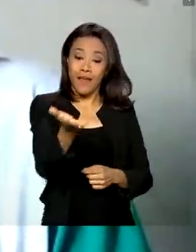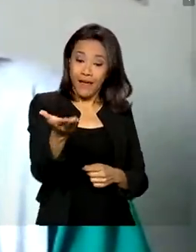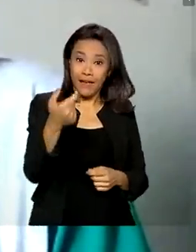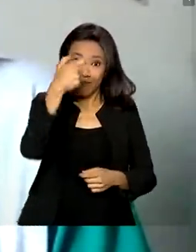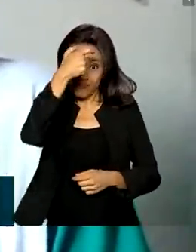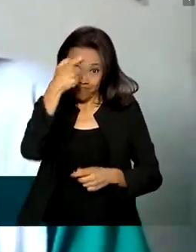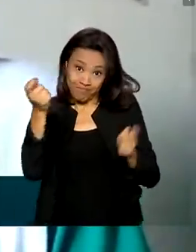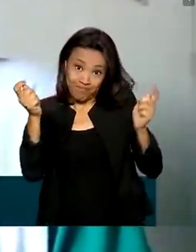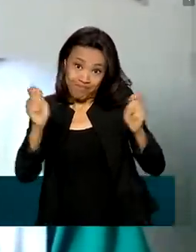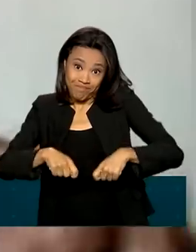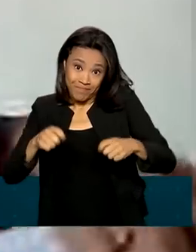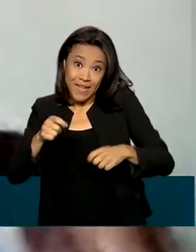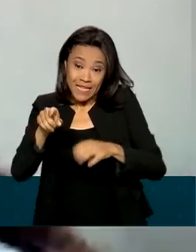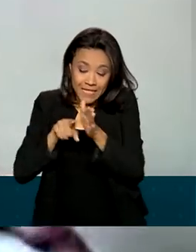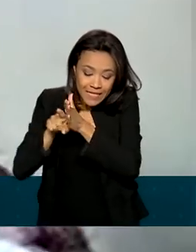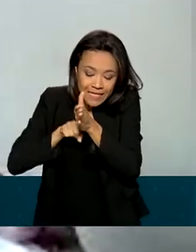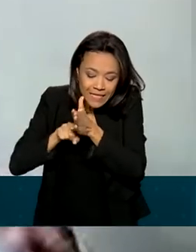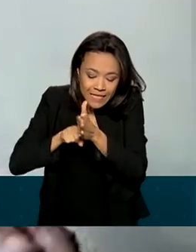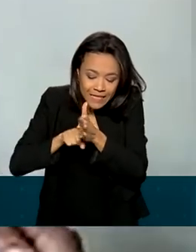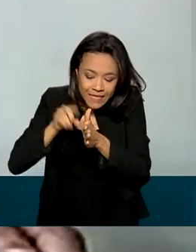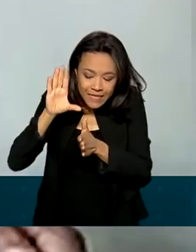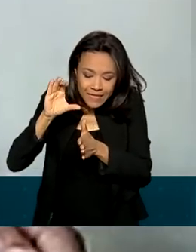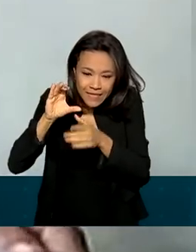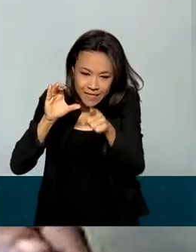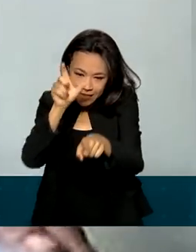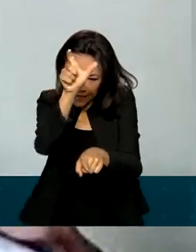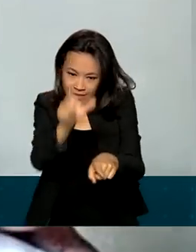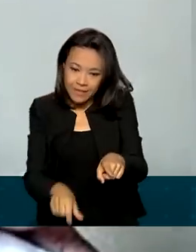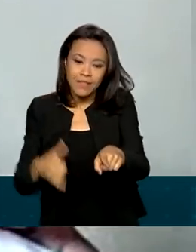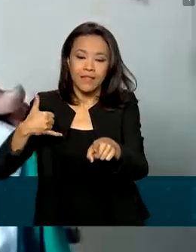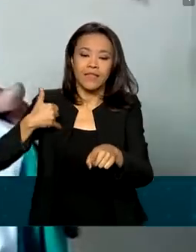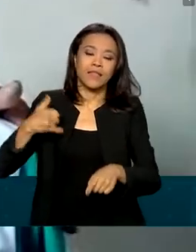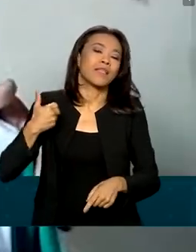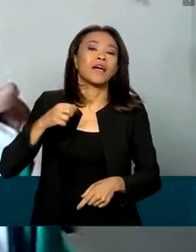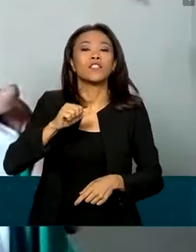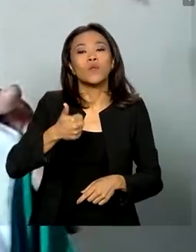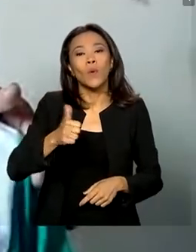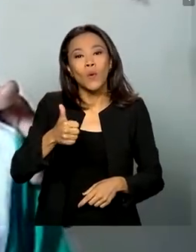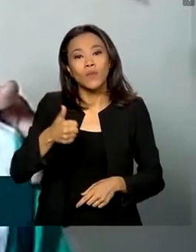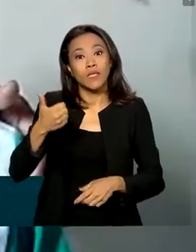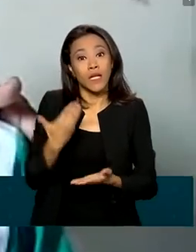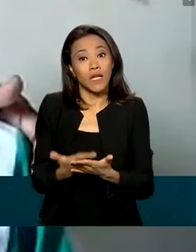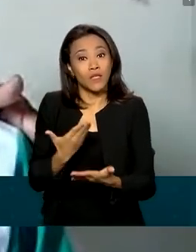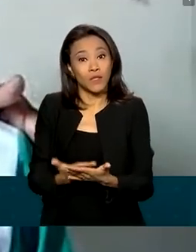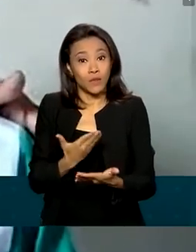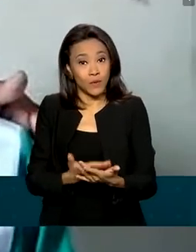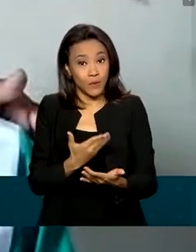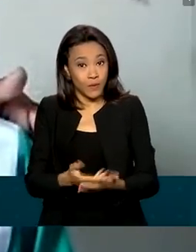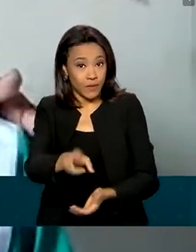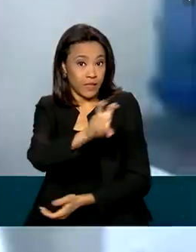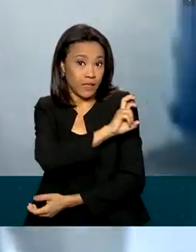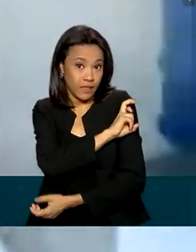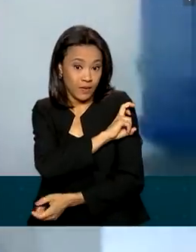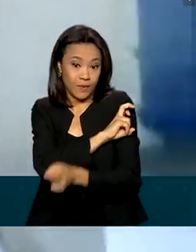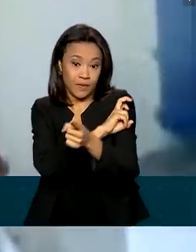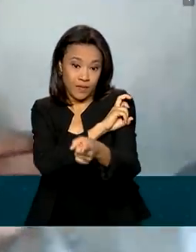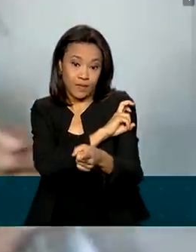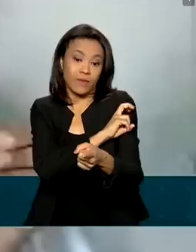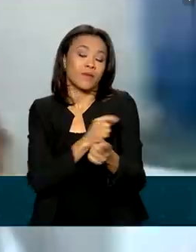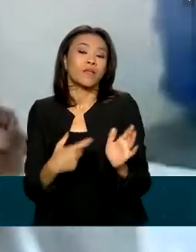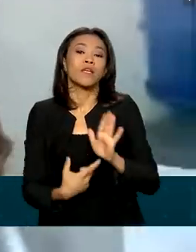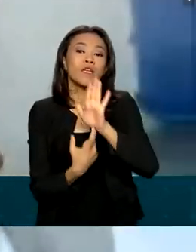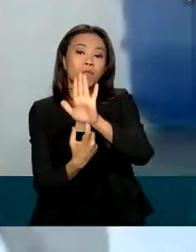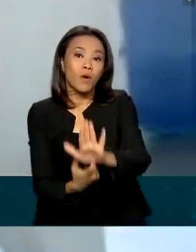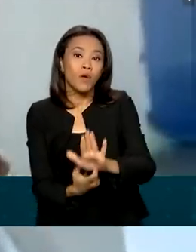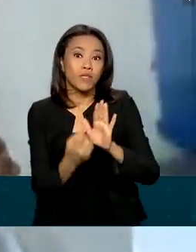cientista júnior. A jovem Gleiciane, de 11 anos, está no quinto ano do ensino fundamental e mostra